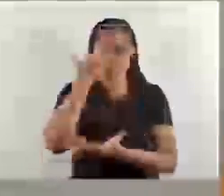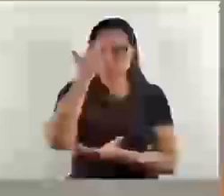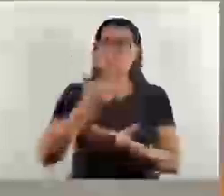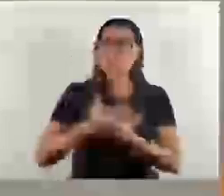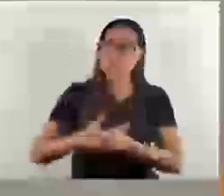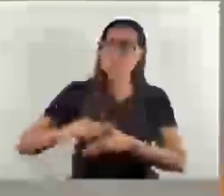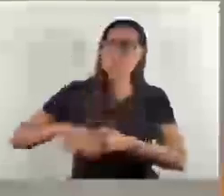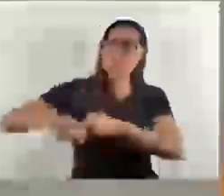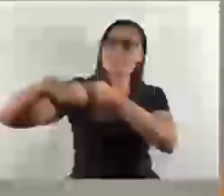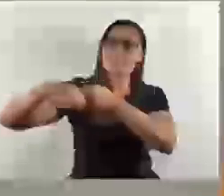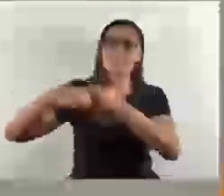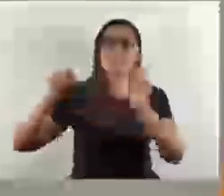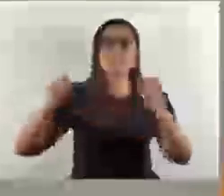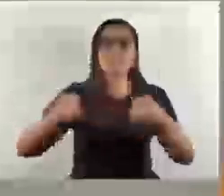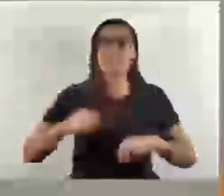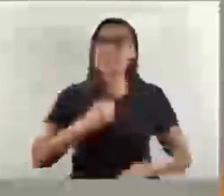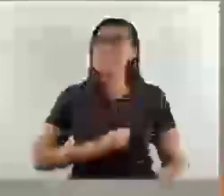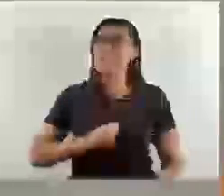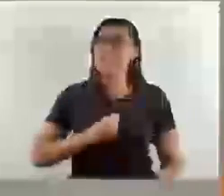E a saudade é grande, meu amigo.